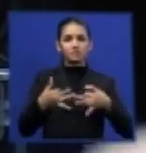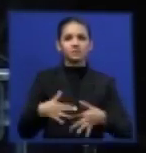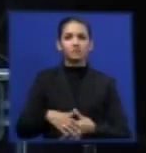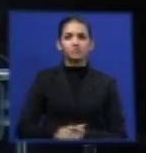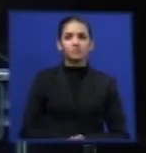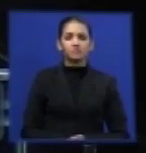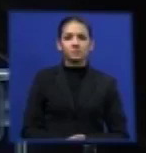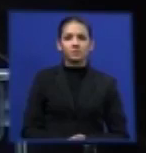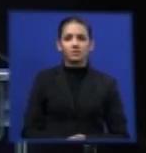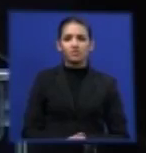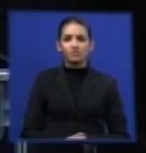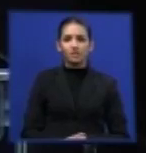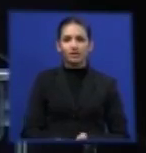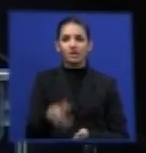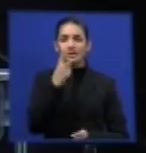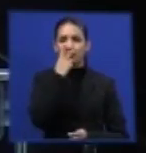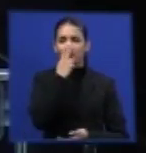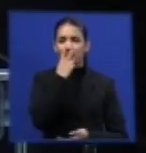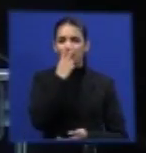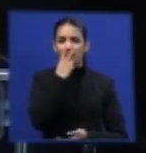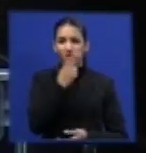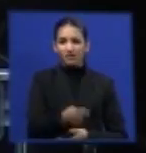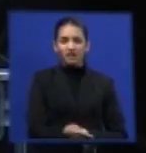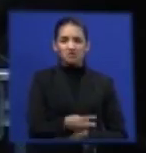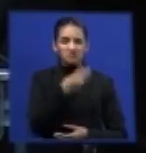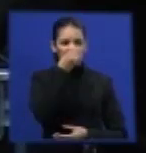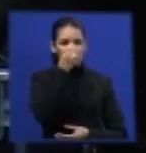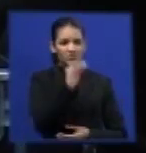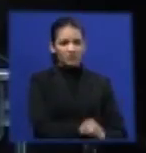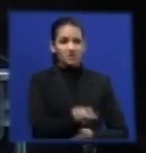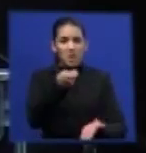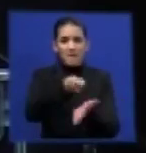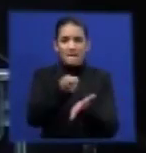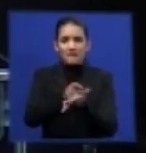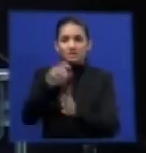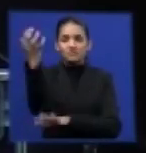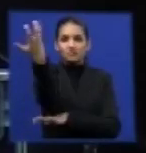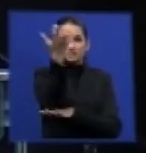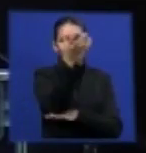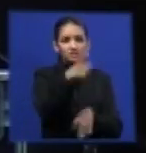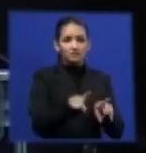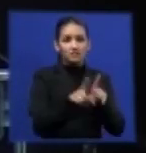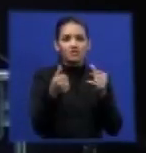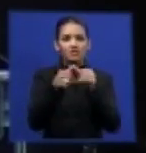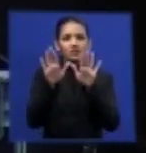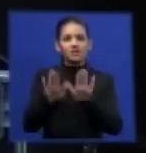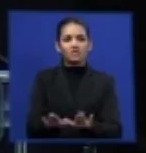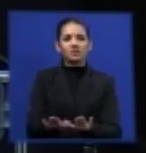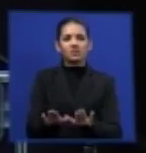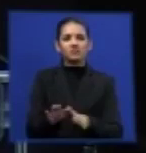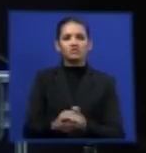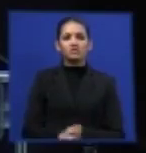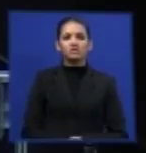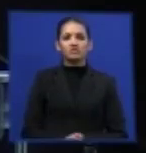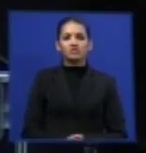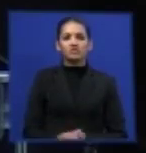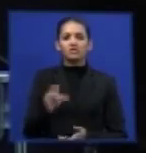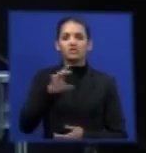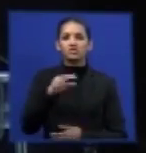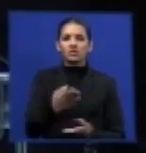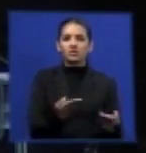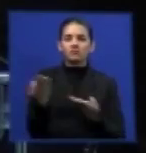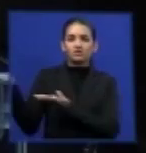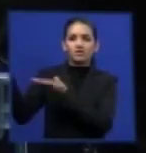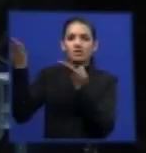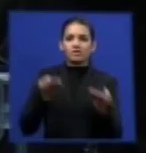se afastou da obrigatoriedade do meio ambiente para ficar só na importação,